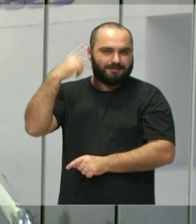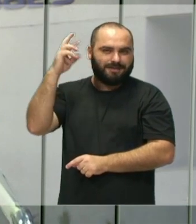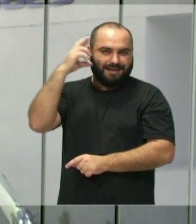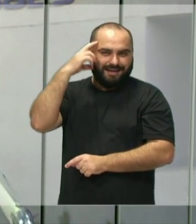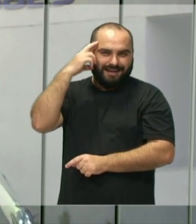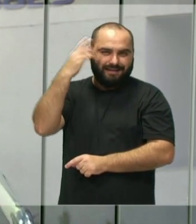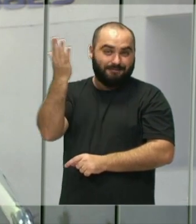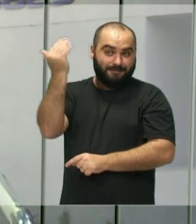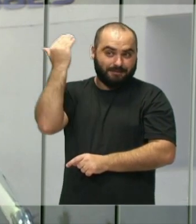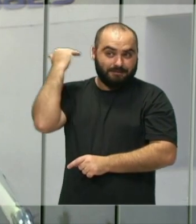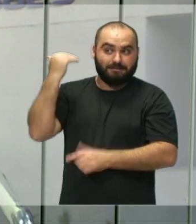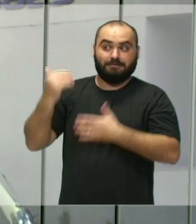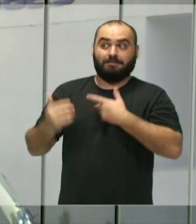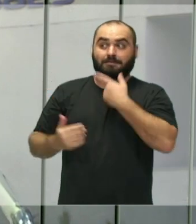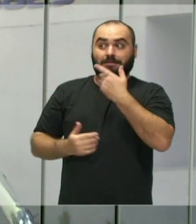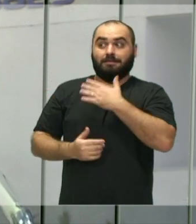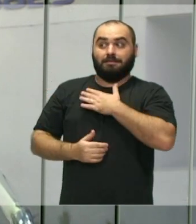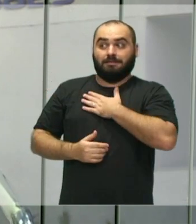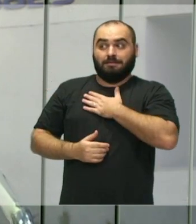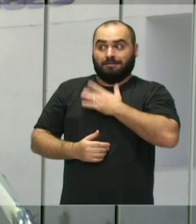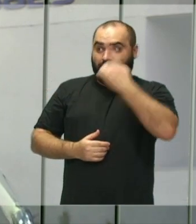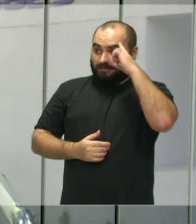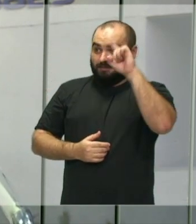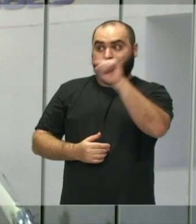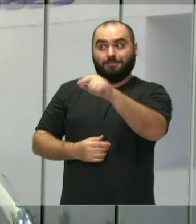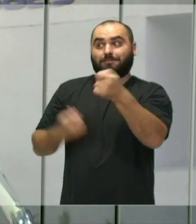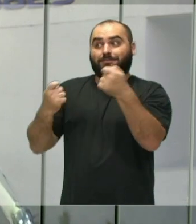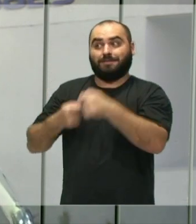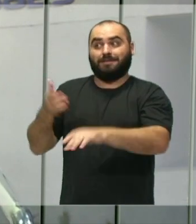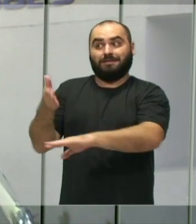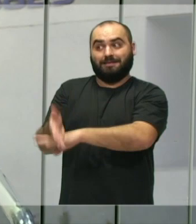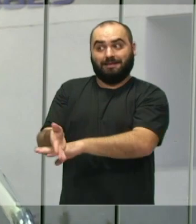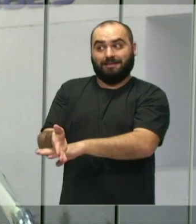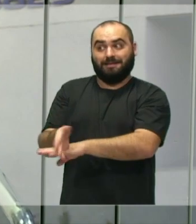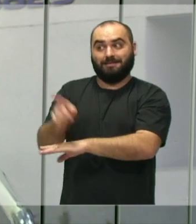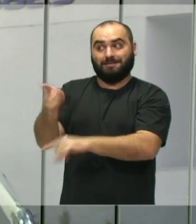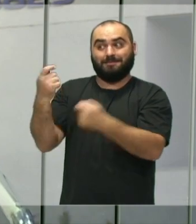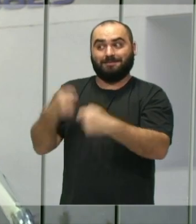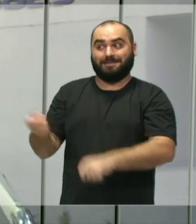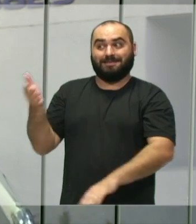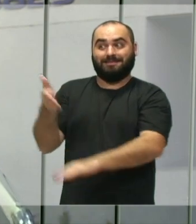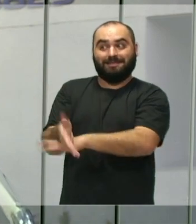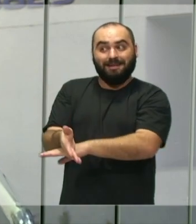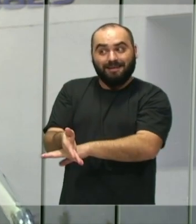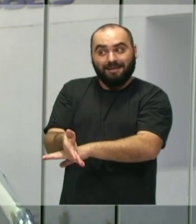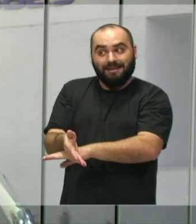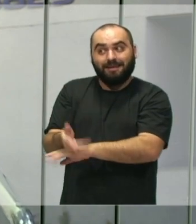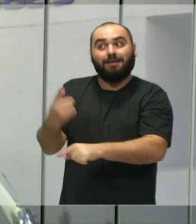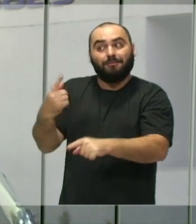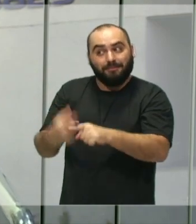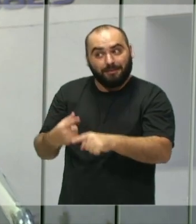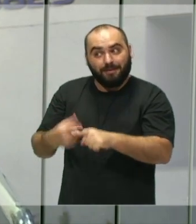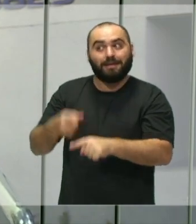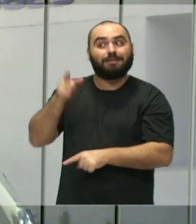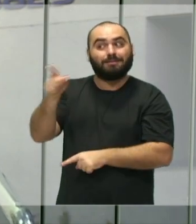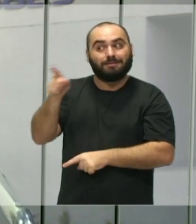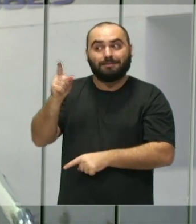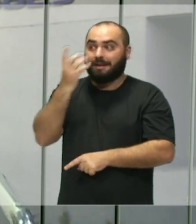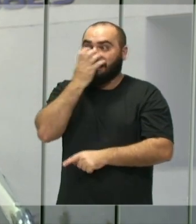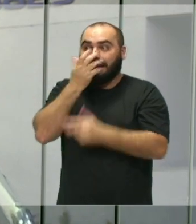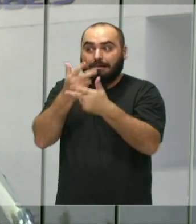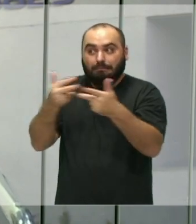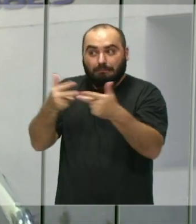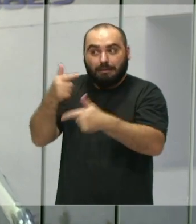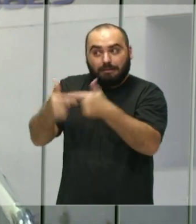e eu ainda falei, ai meu Deus, tu tem que entrar, porque tu tem que entrar, porque tu é a vereadora da causa animal também,